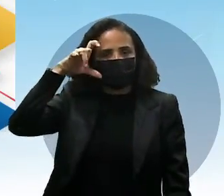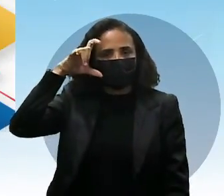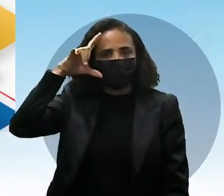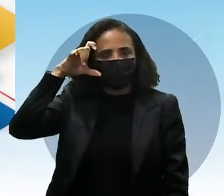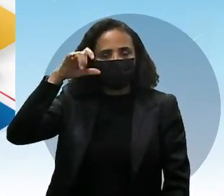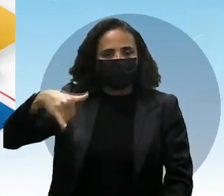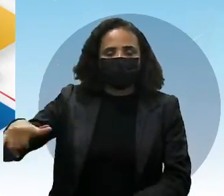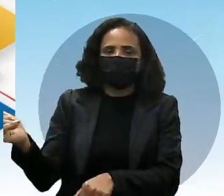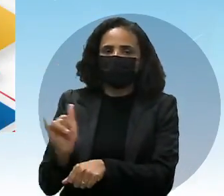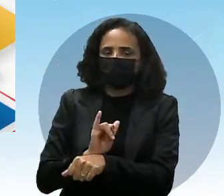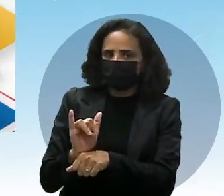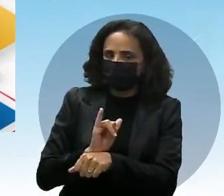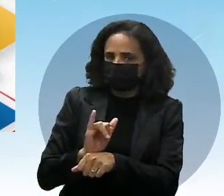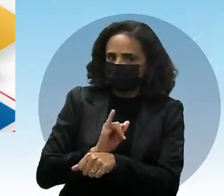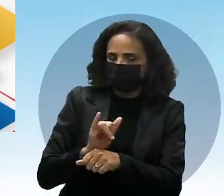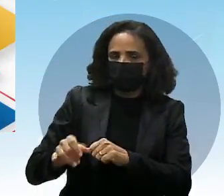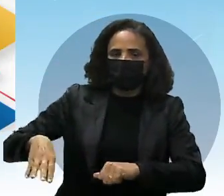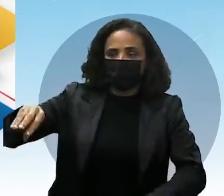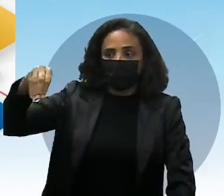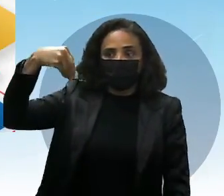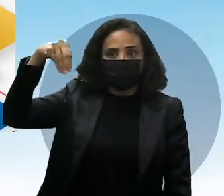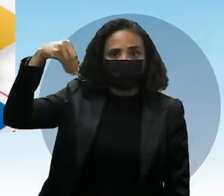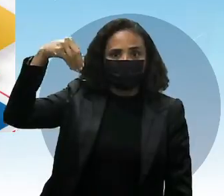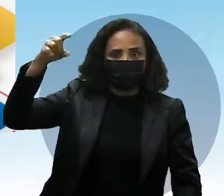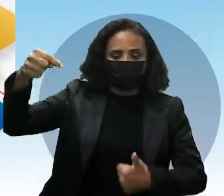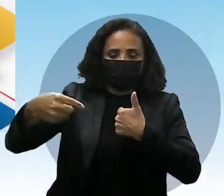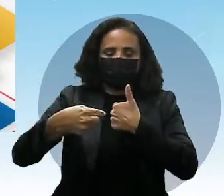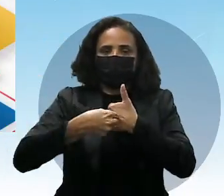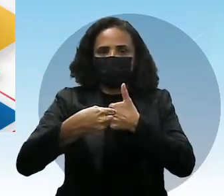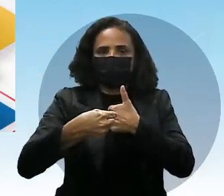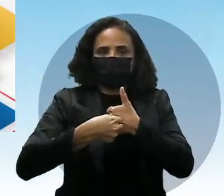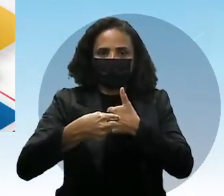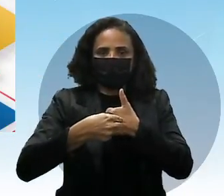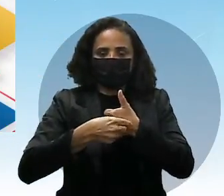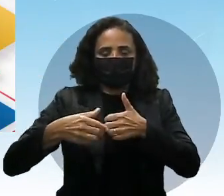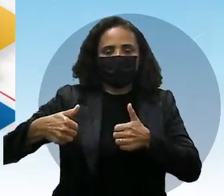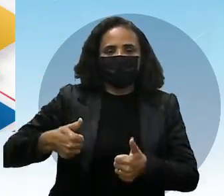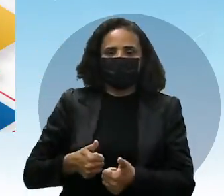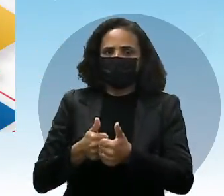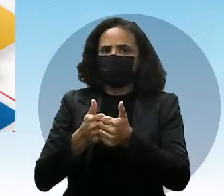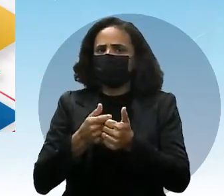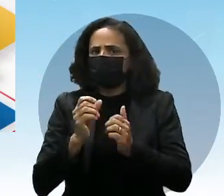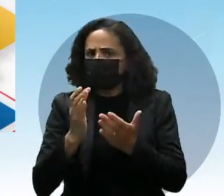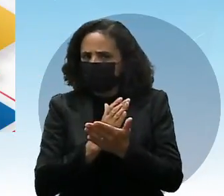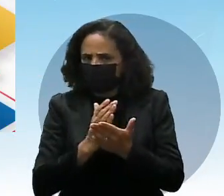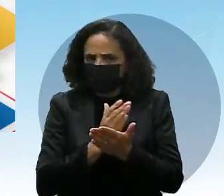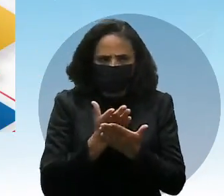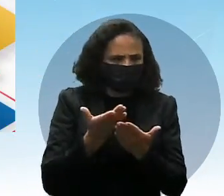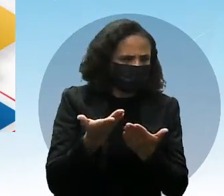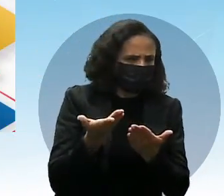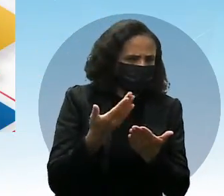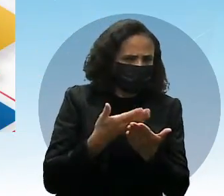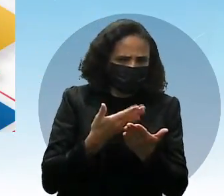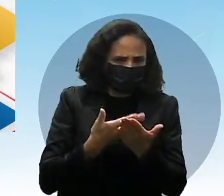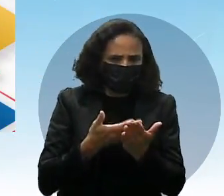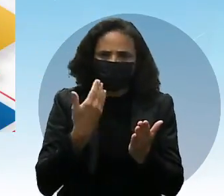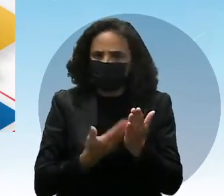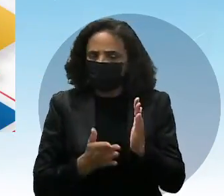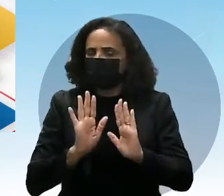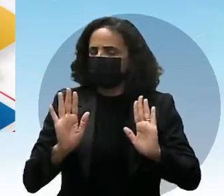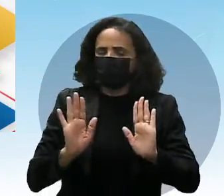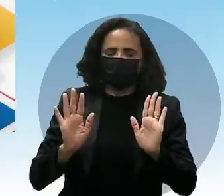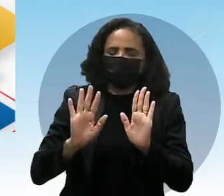no YouTube. Ative o sininho e siga. Perdeu alguma aula? Não tem problema,